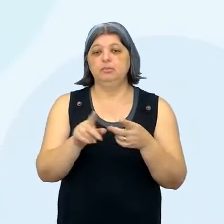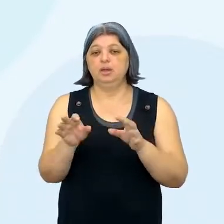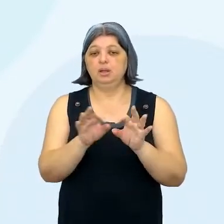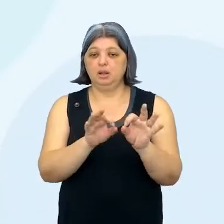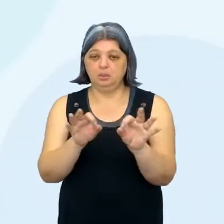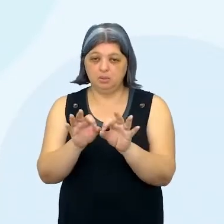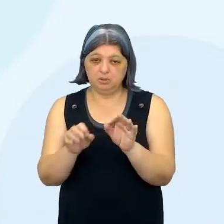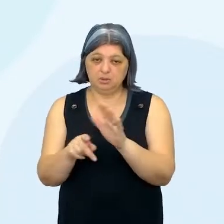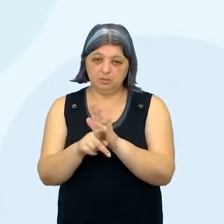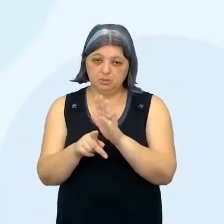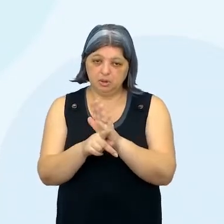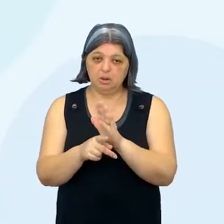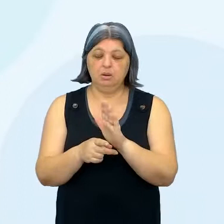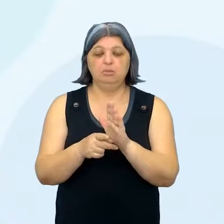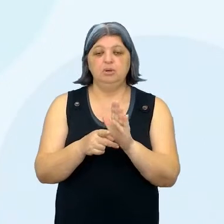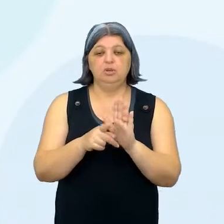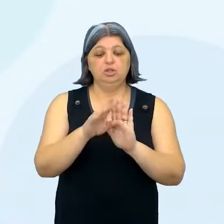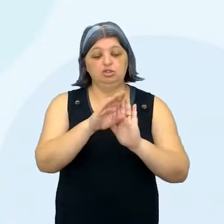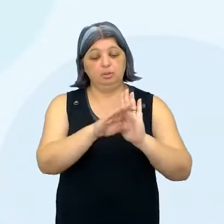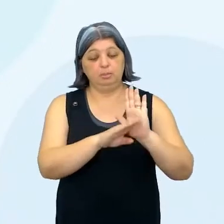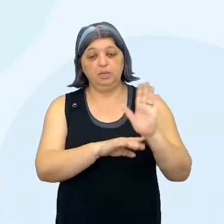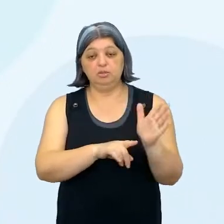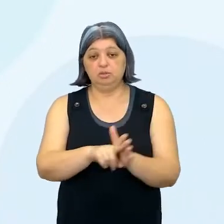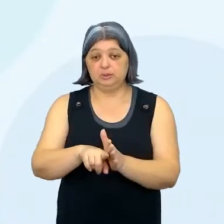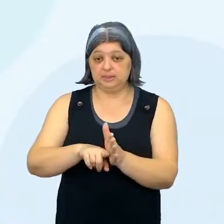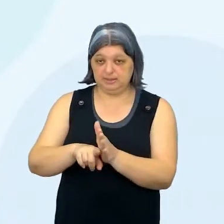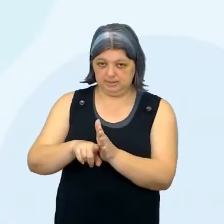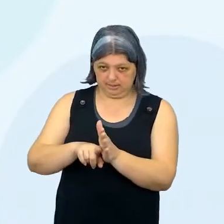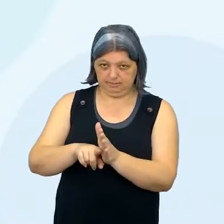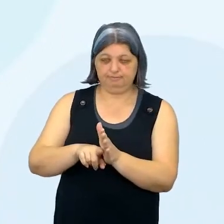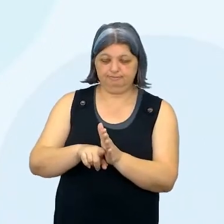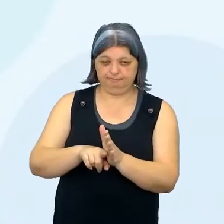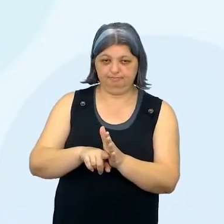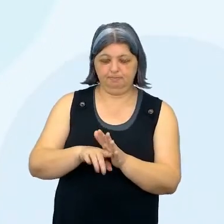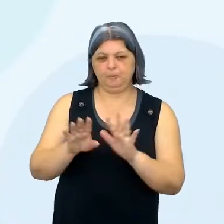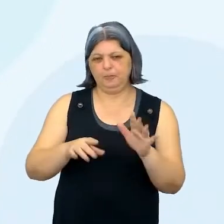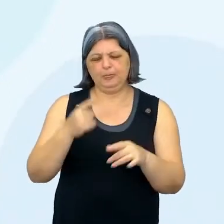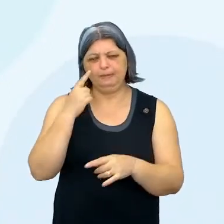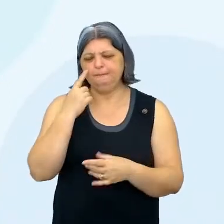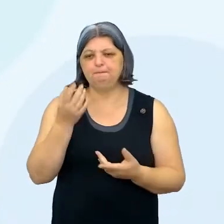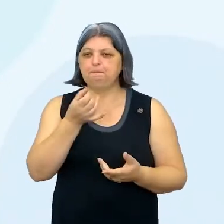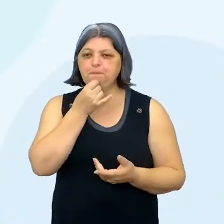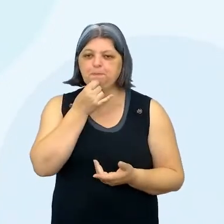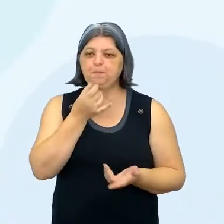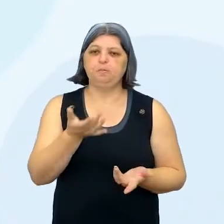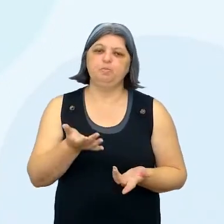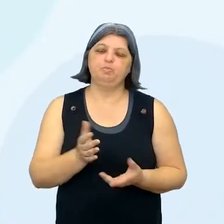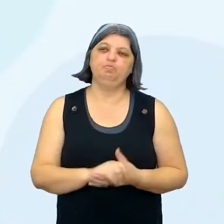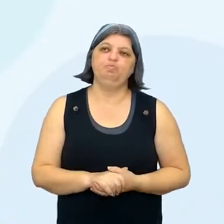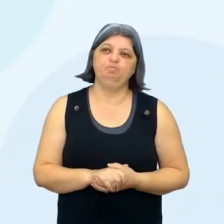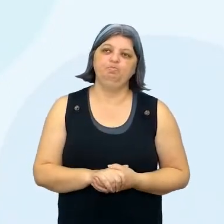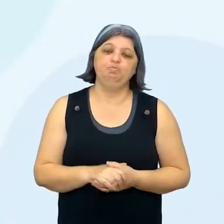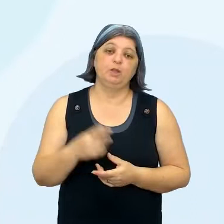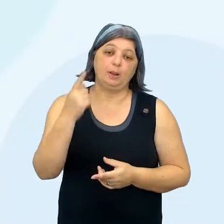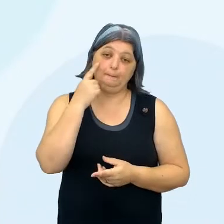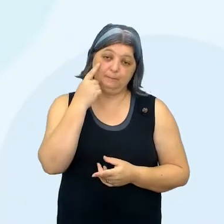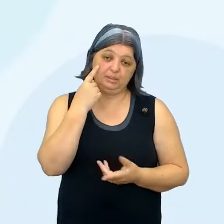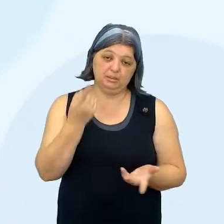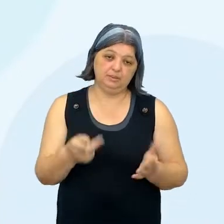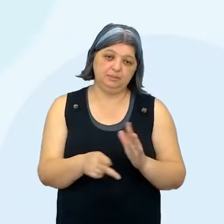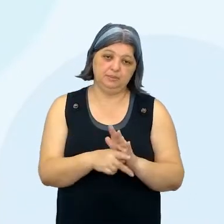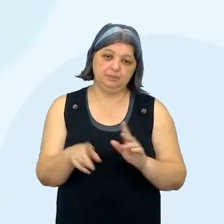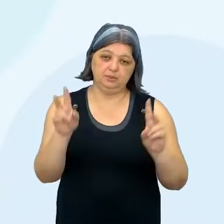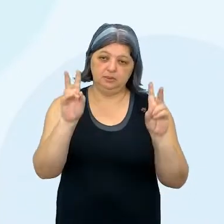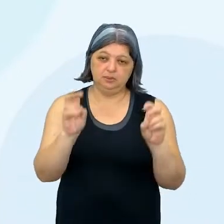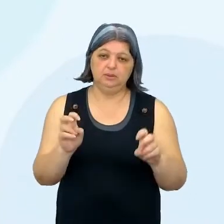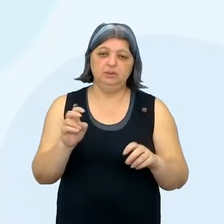de pesquisa. Então, é nesse momento onde você vai pegar, tipo, ah, vamos pensar num tema. Yurik Beck, que eu